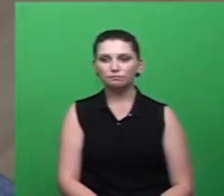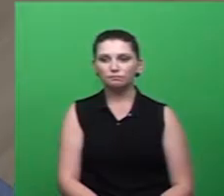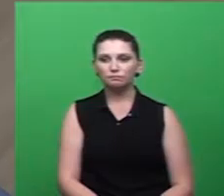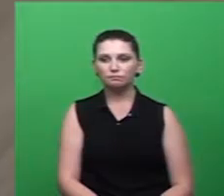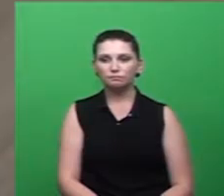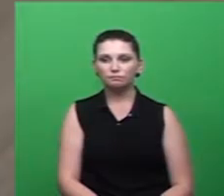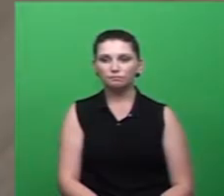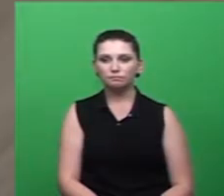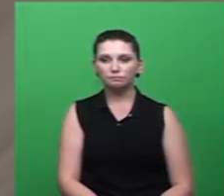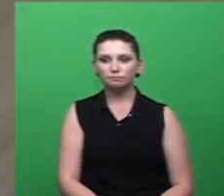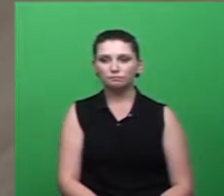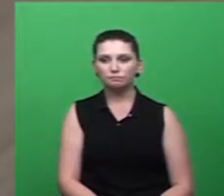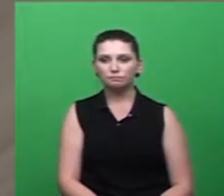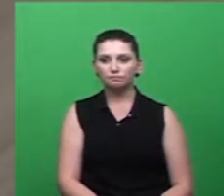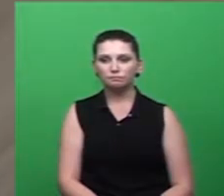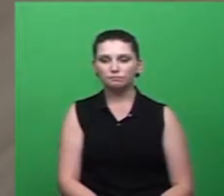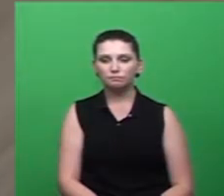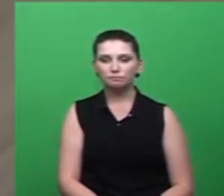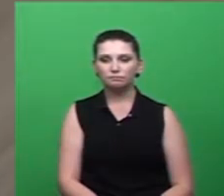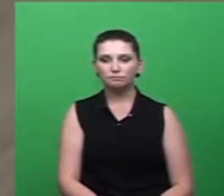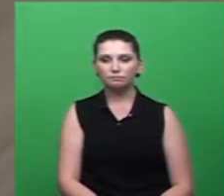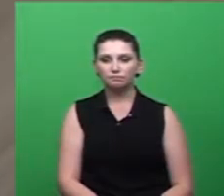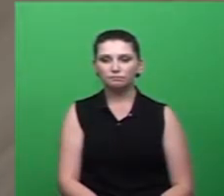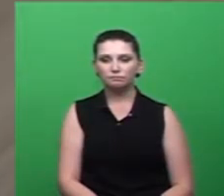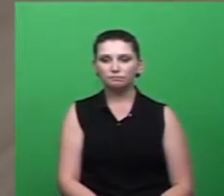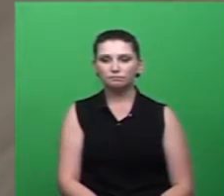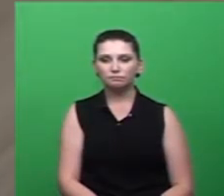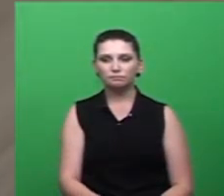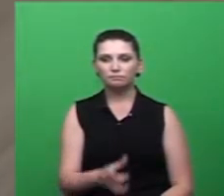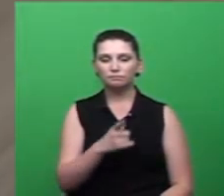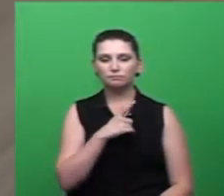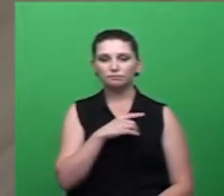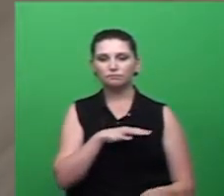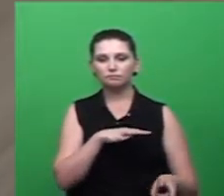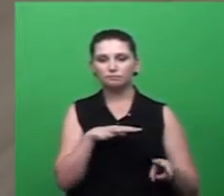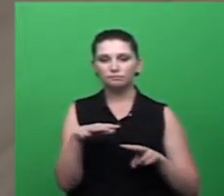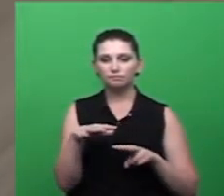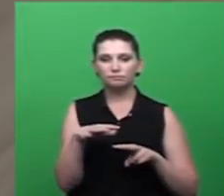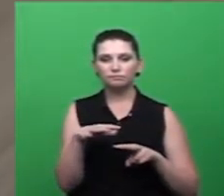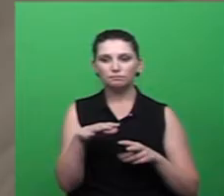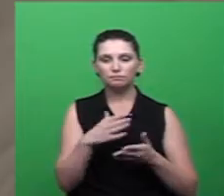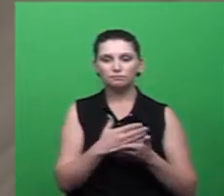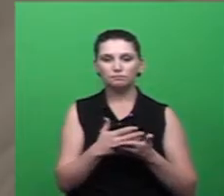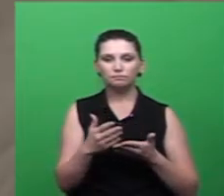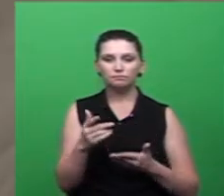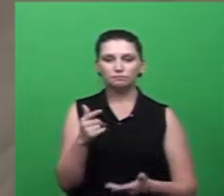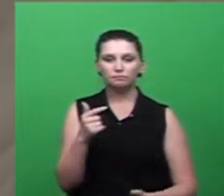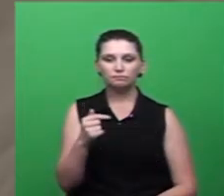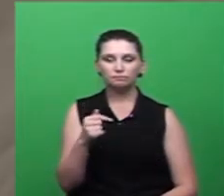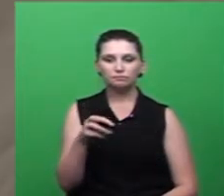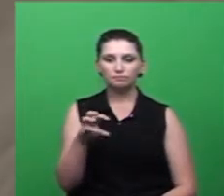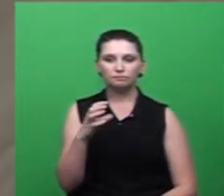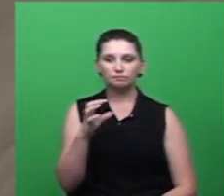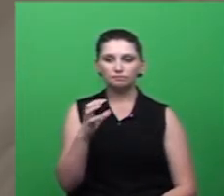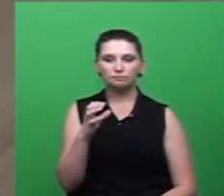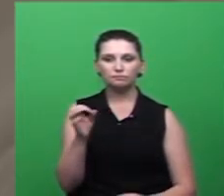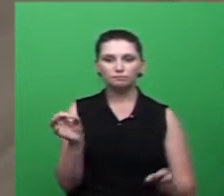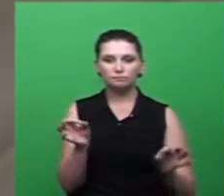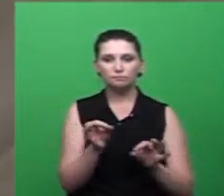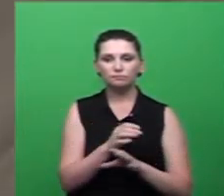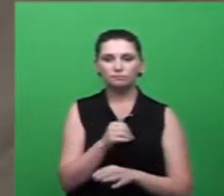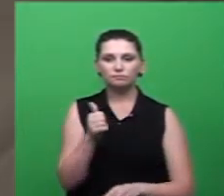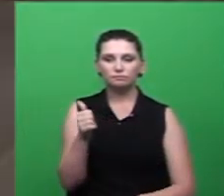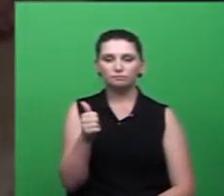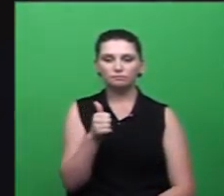Então, a Semana Saúde da Escola, ela teve início no dia 7 de março e encerrou no dia 11 de março.